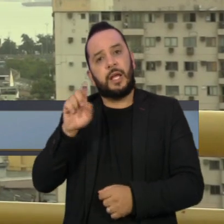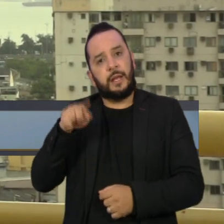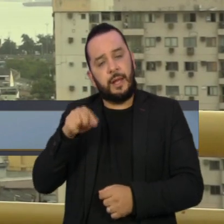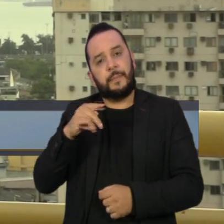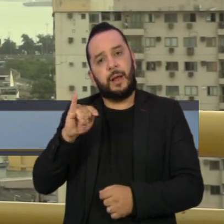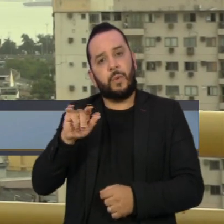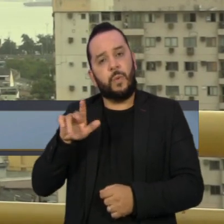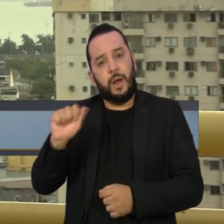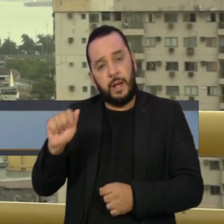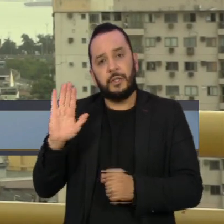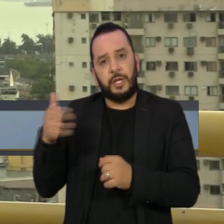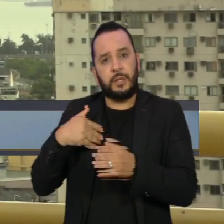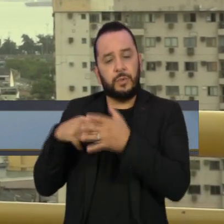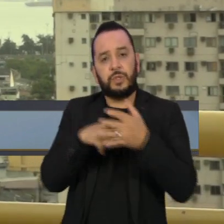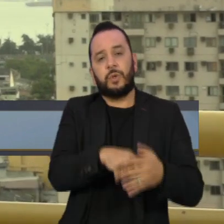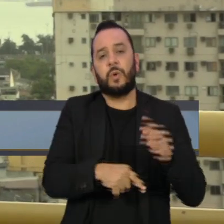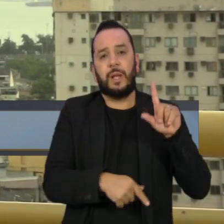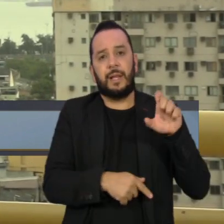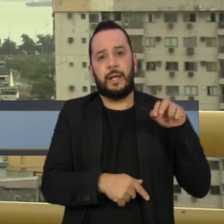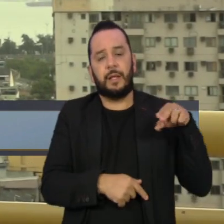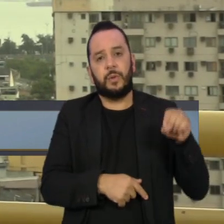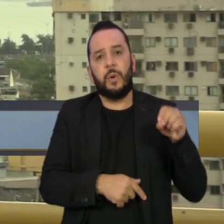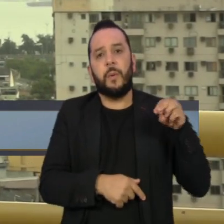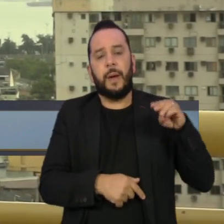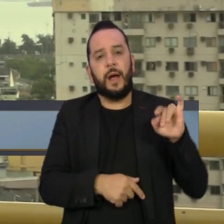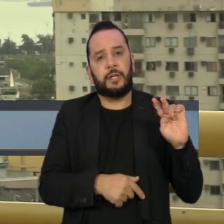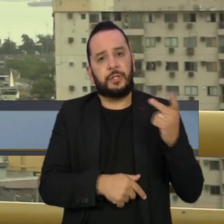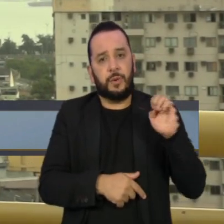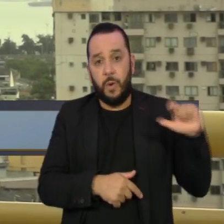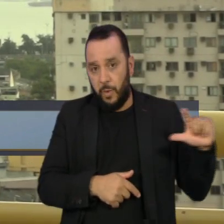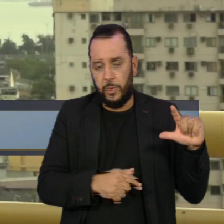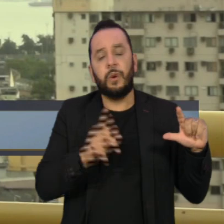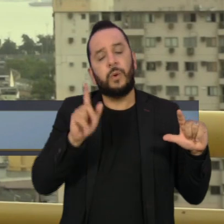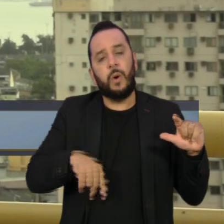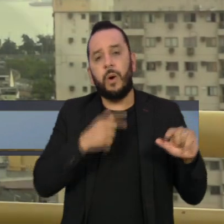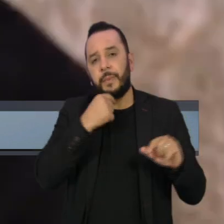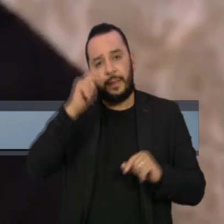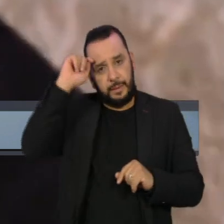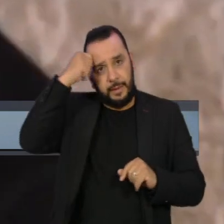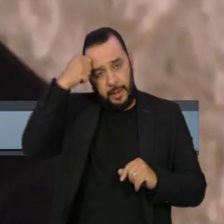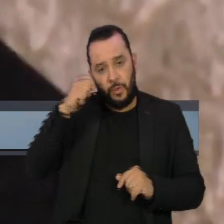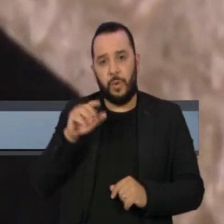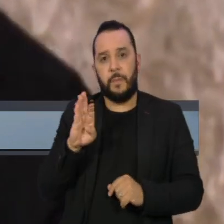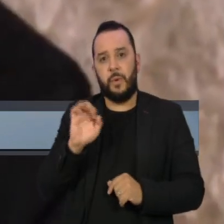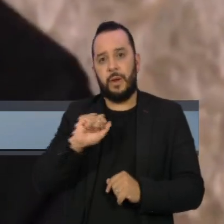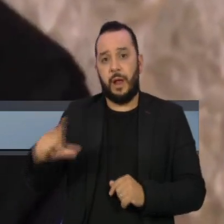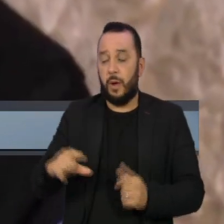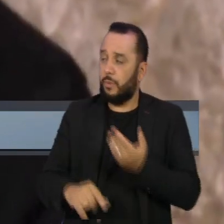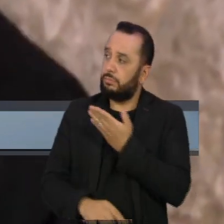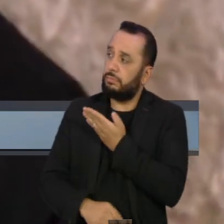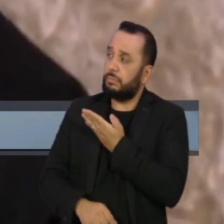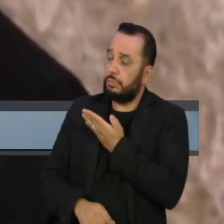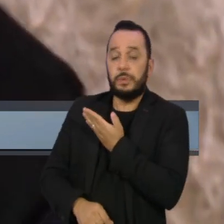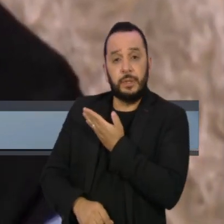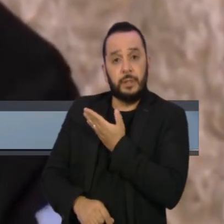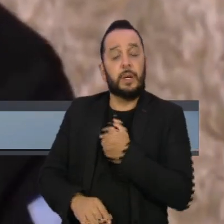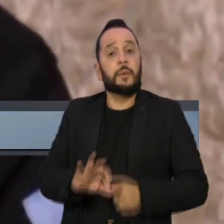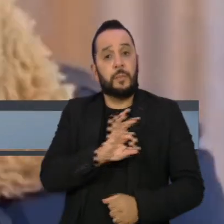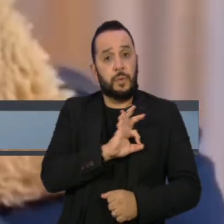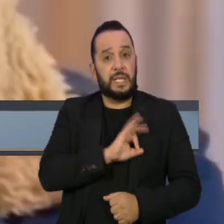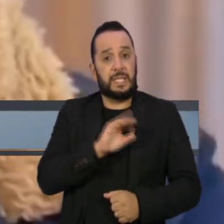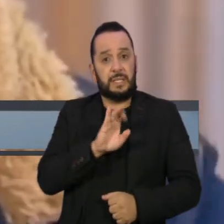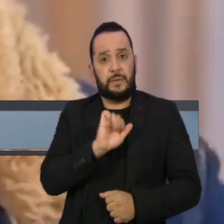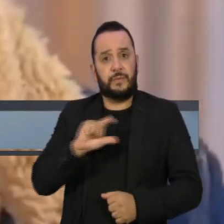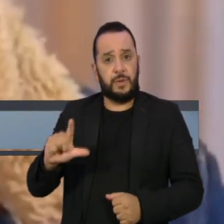doméstica Leno Maicon Viana Gomes, o cantor Nego do Borel. Segundo divulgou a Polícia Civil, o